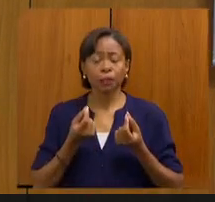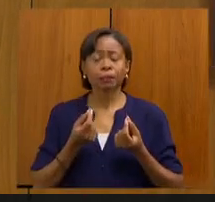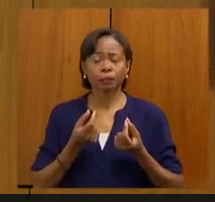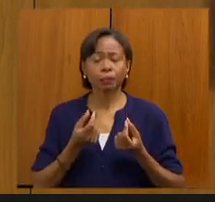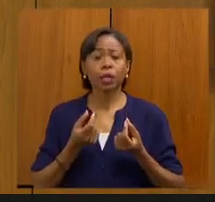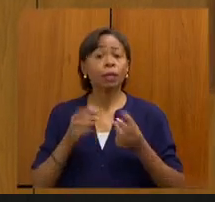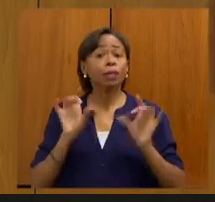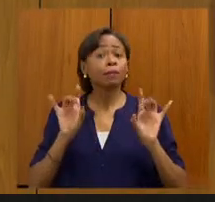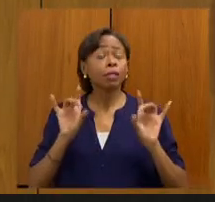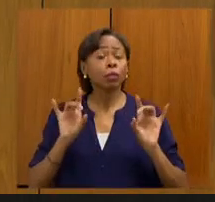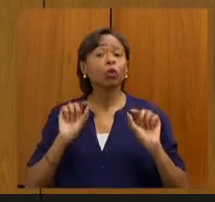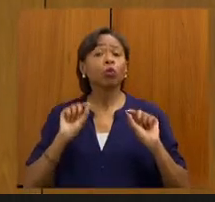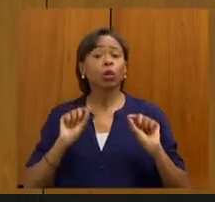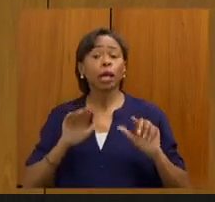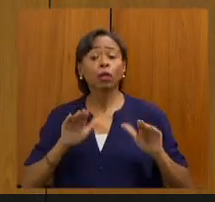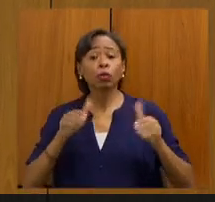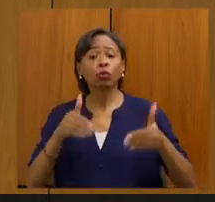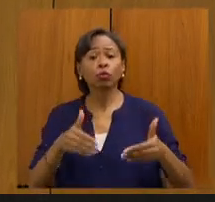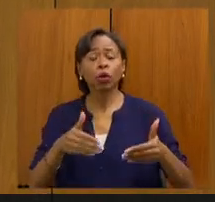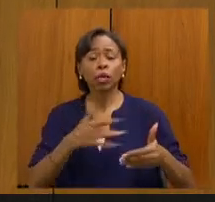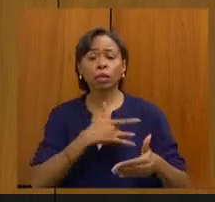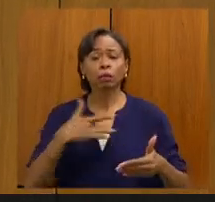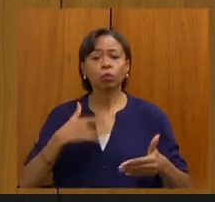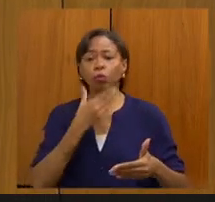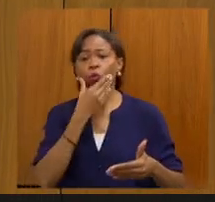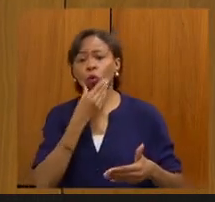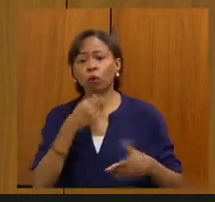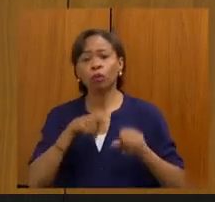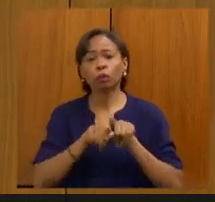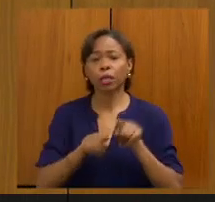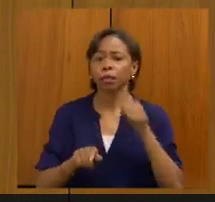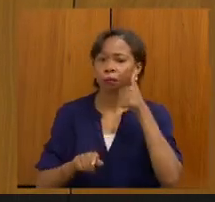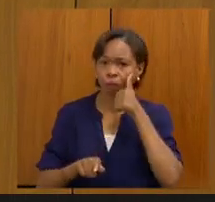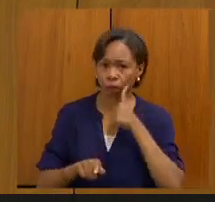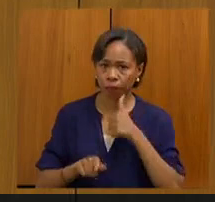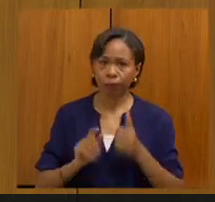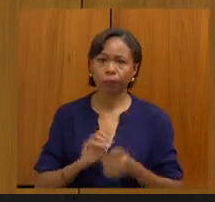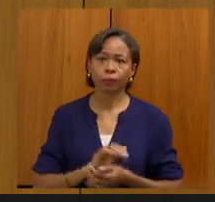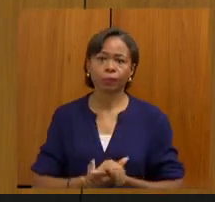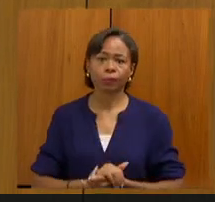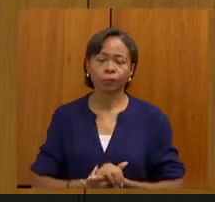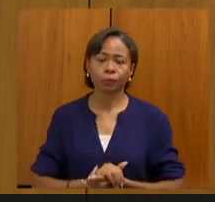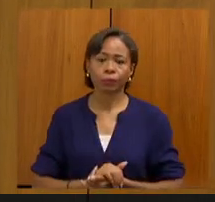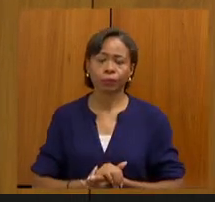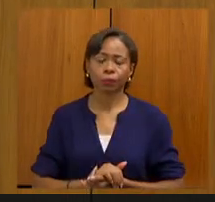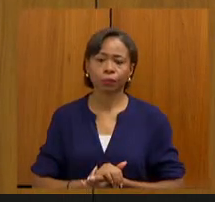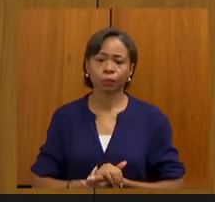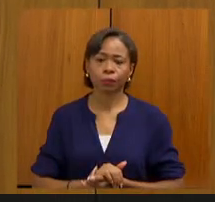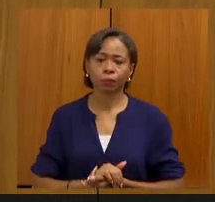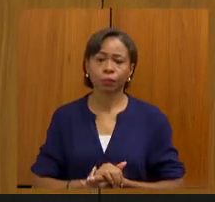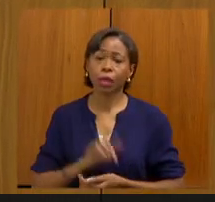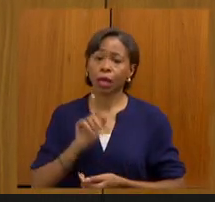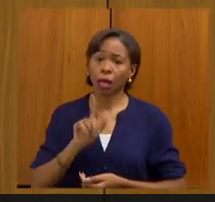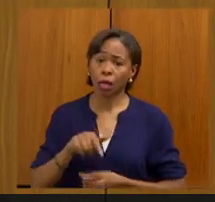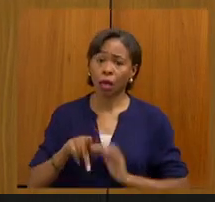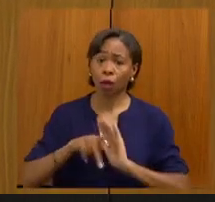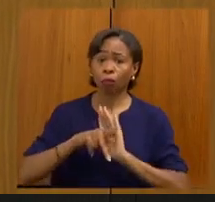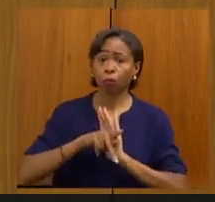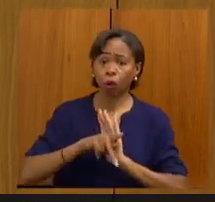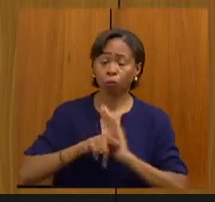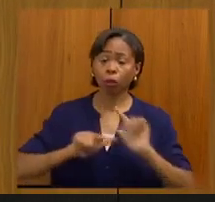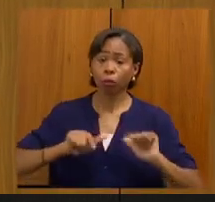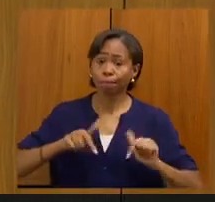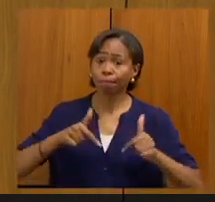atendimento direcionado à saúde do homem e da mulher. Ressaltando-se que essa iniciativa integra as atividades de monitoramento